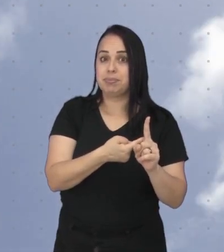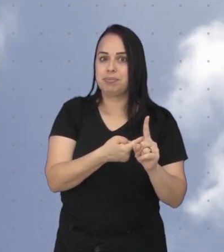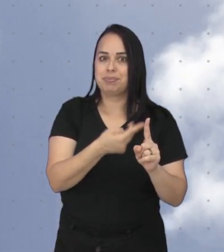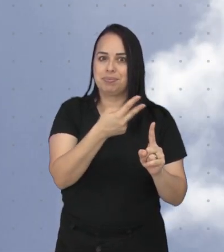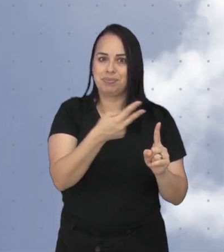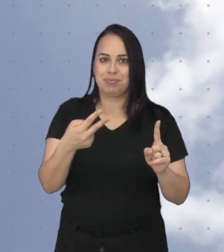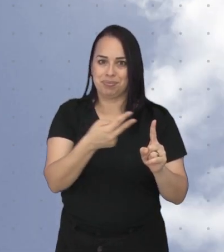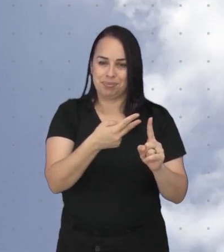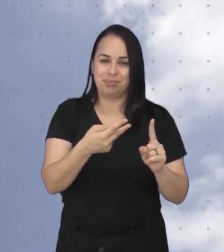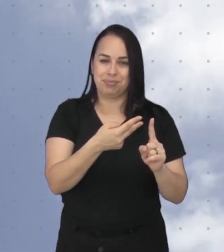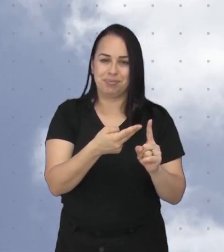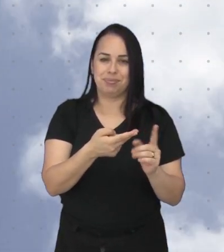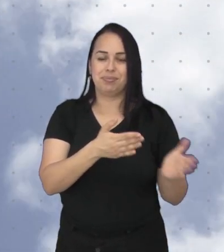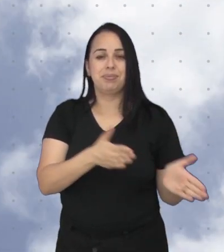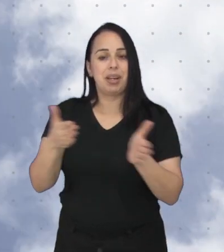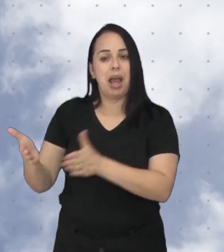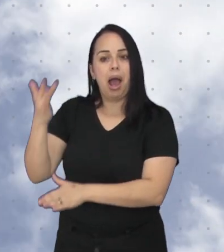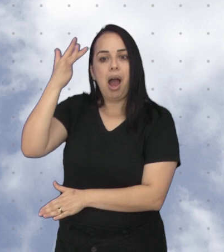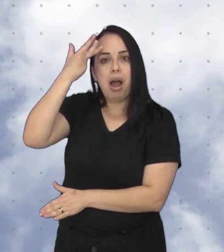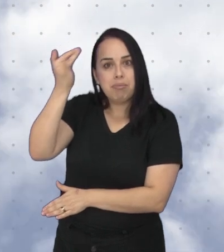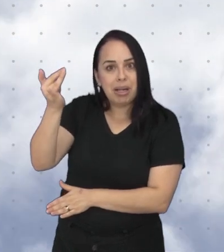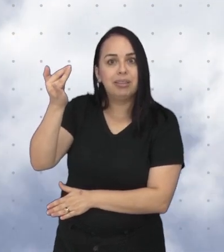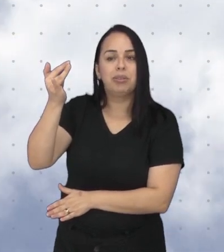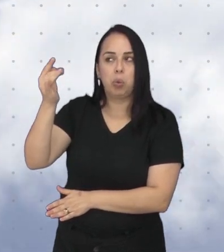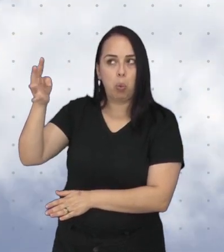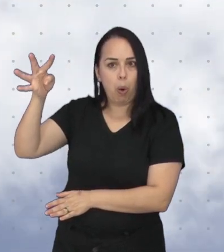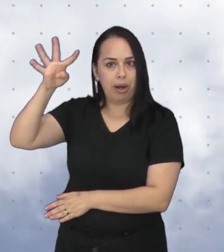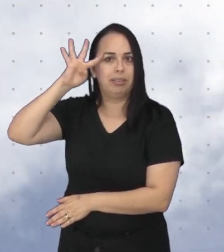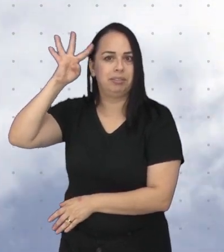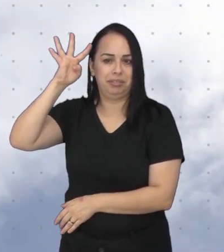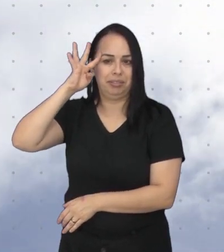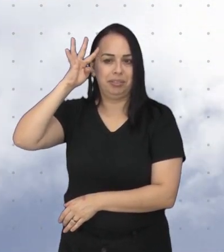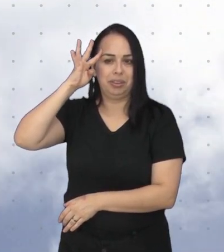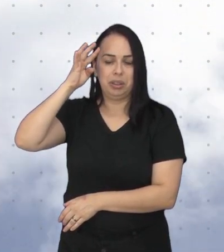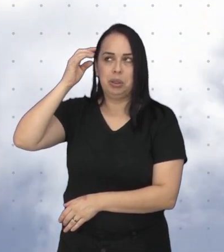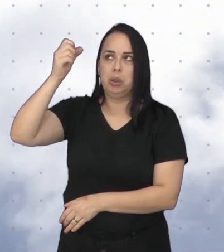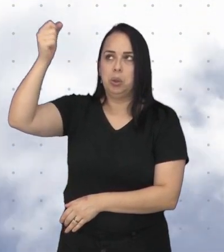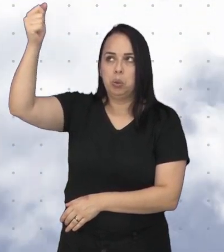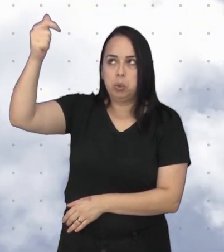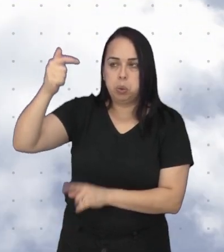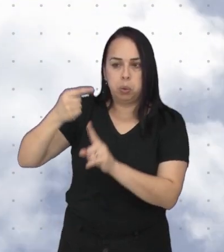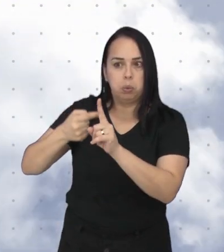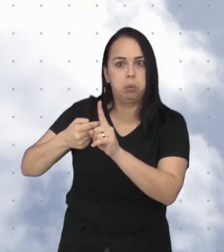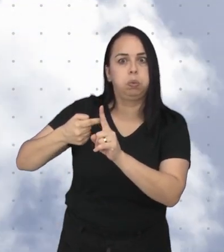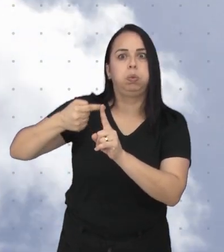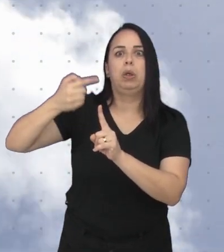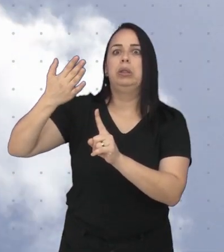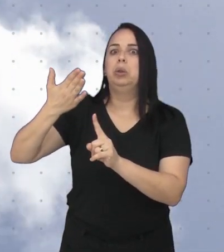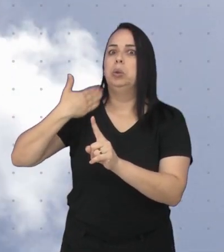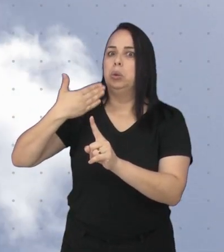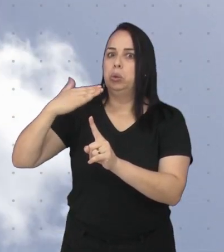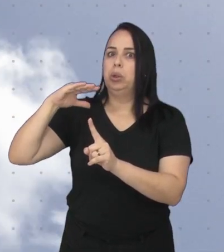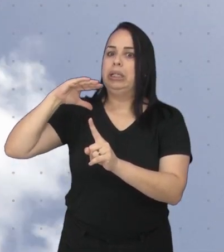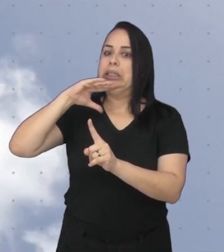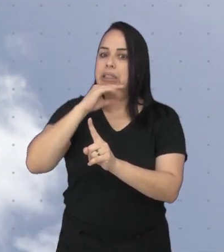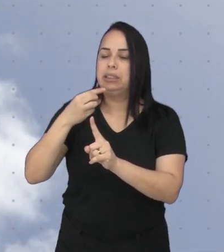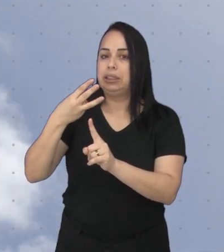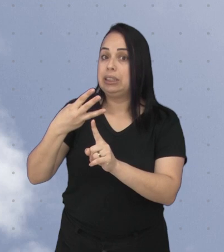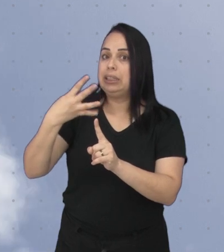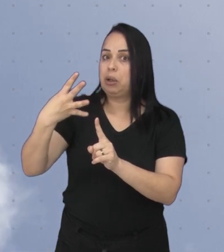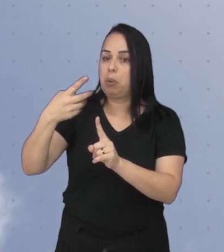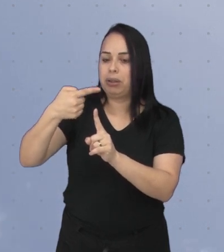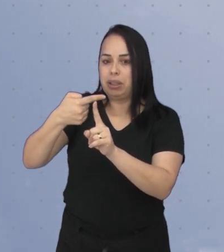graus e a mínima de 22. Amanhã, quarta-feira, o dia promete ser um pouco mais quente. A máxima chega a 34